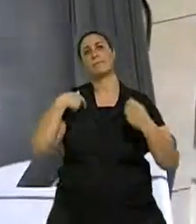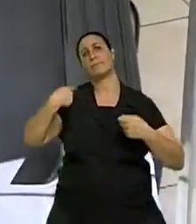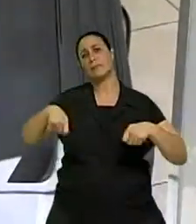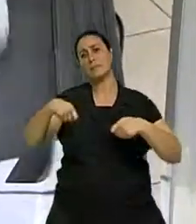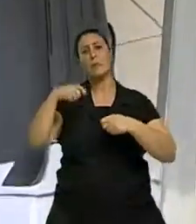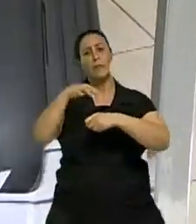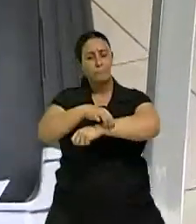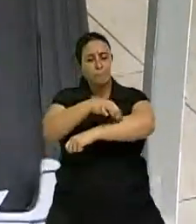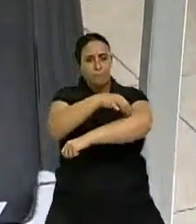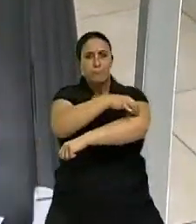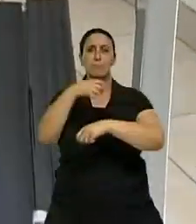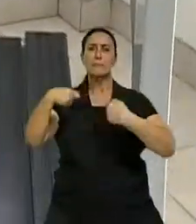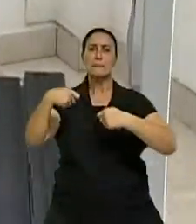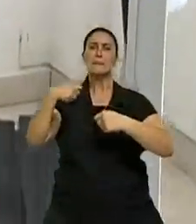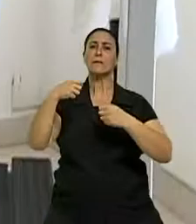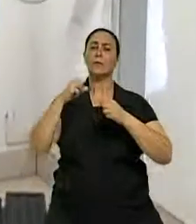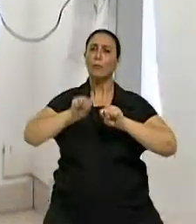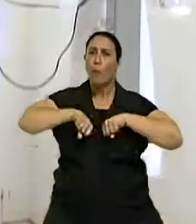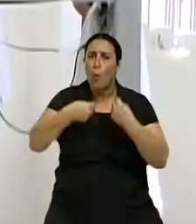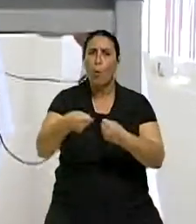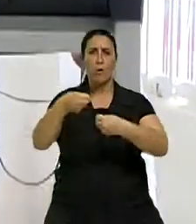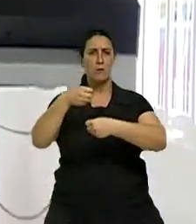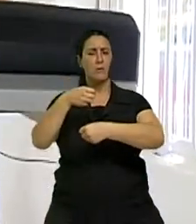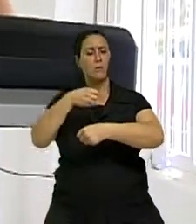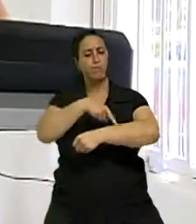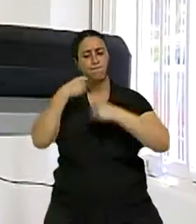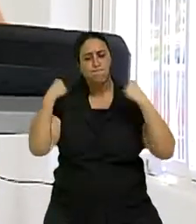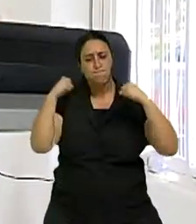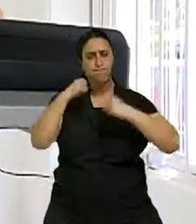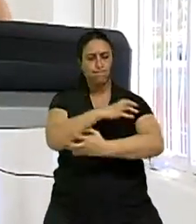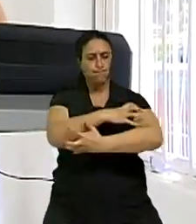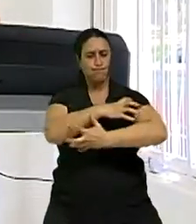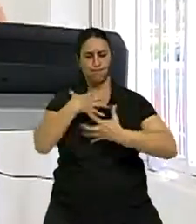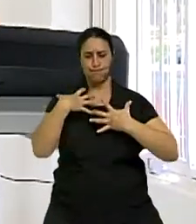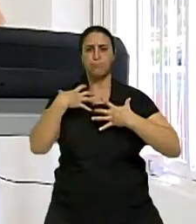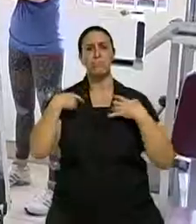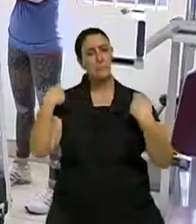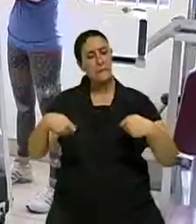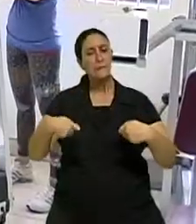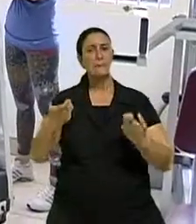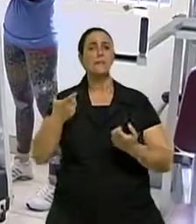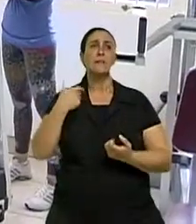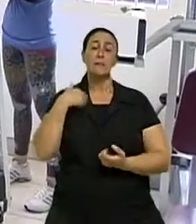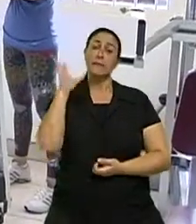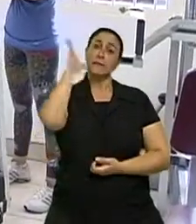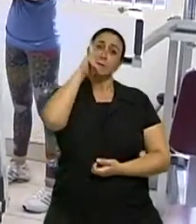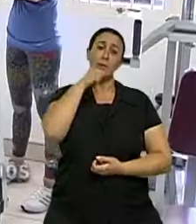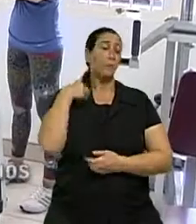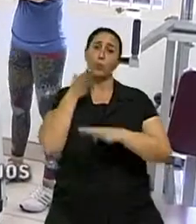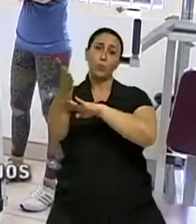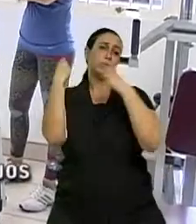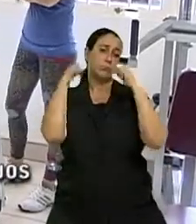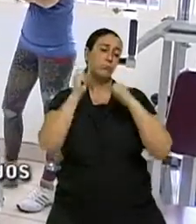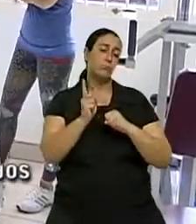fortalecimento de musculatura. E eu demorei um pouco para procurar a academia. E aí eu